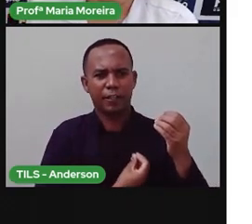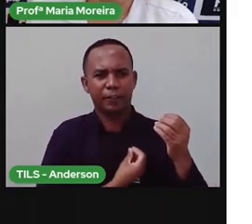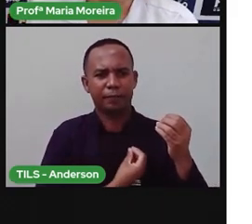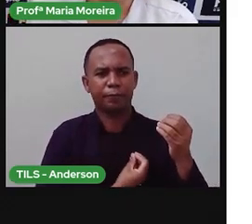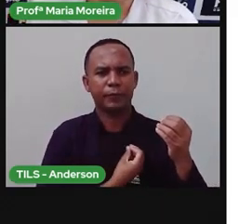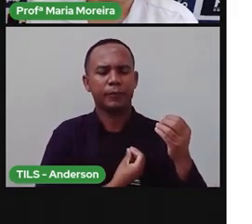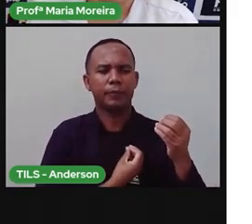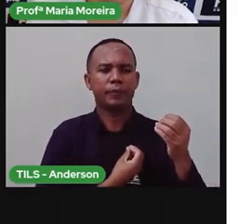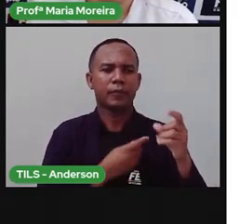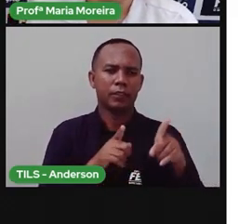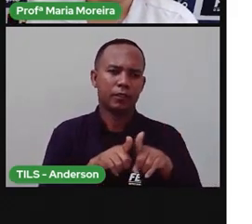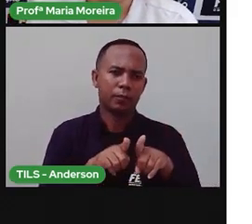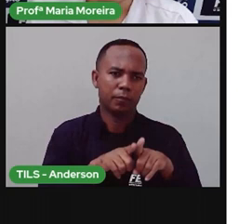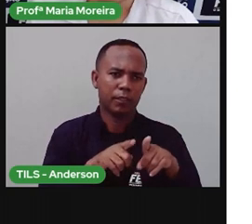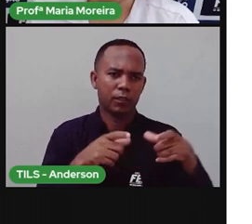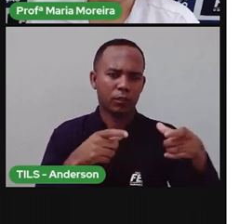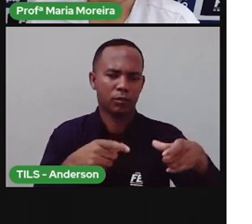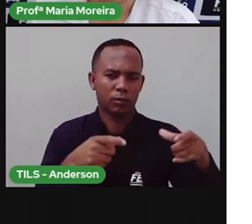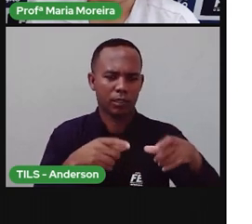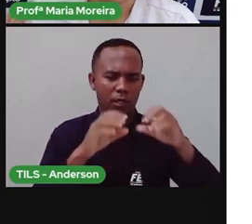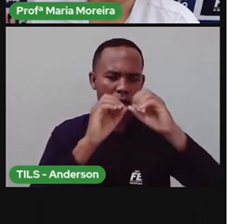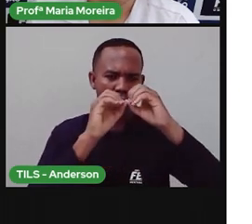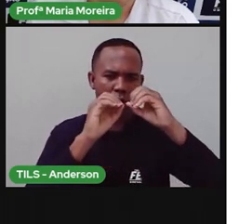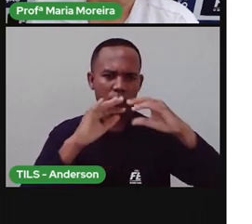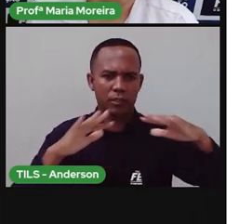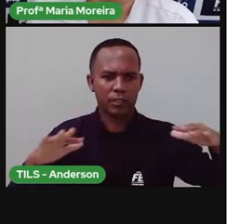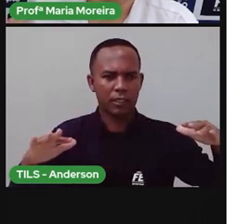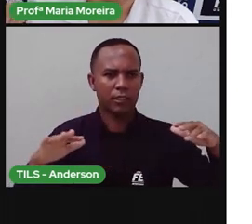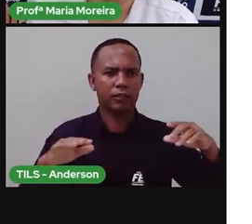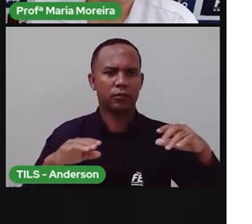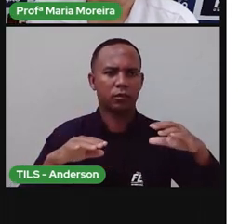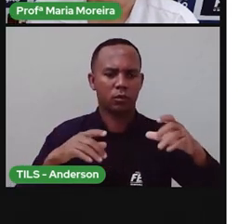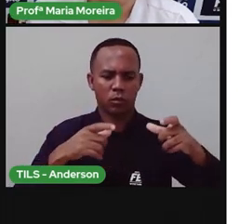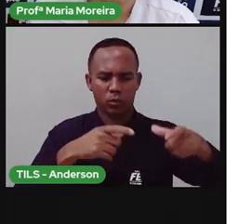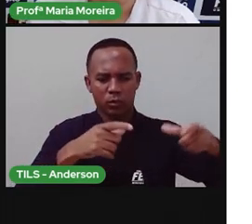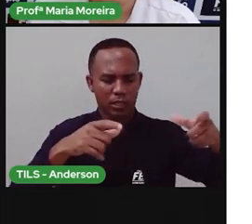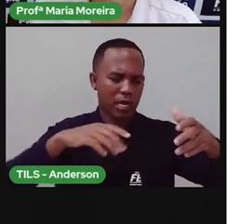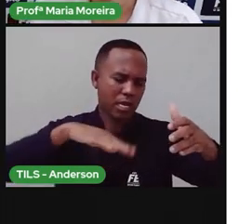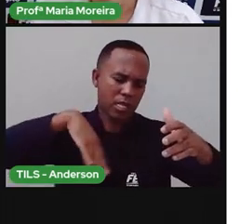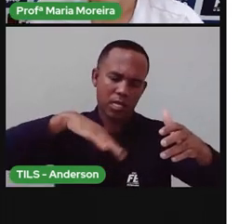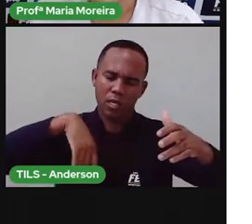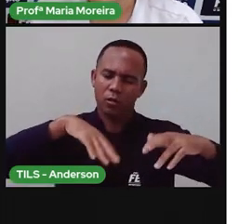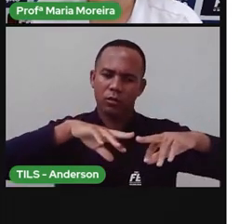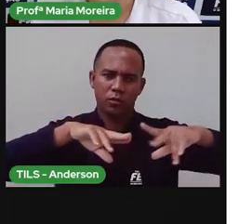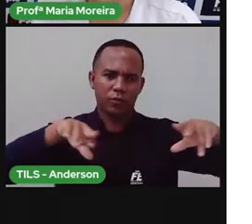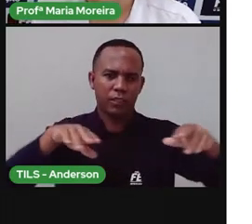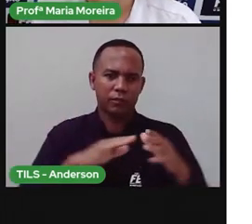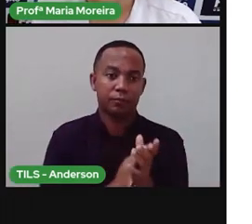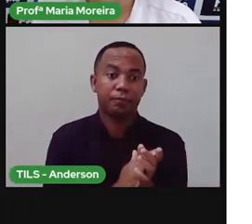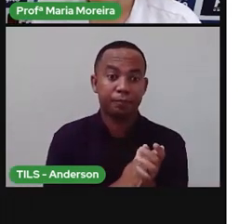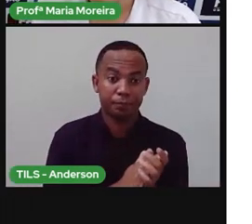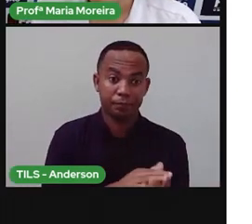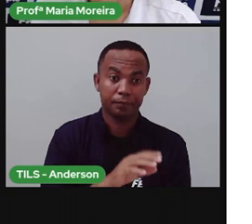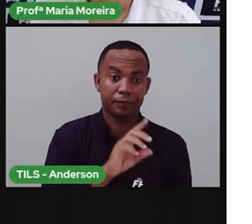não foi isso? Nos oceanos. E não só nos oceanos, mas como nos rios, nos mares. Letra D.